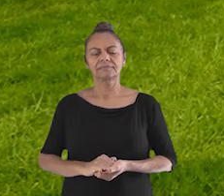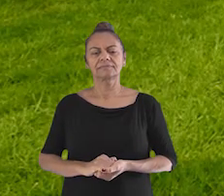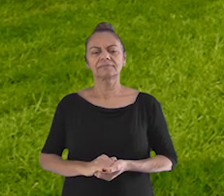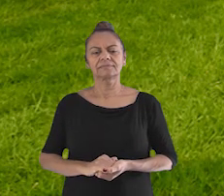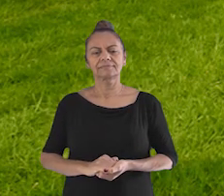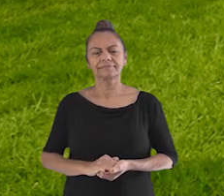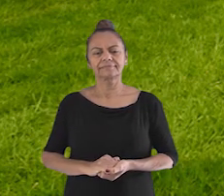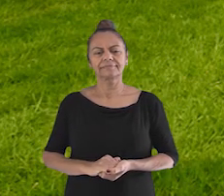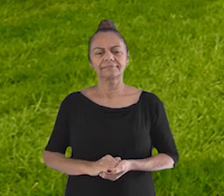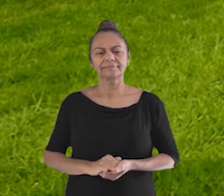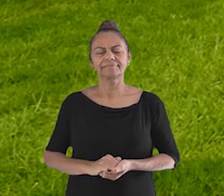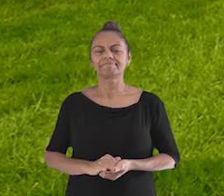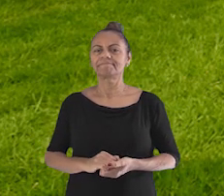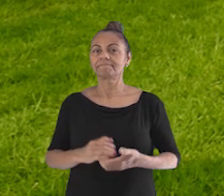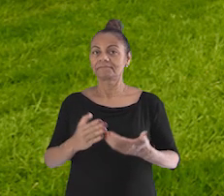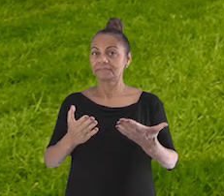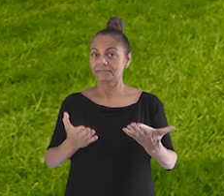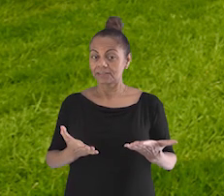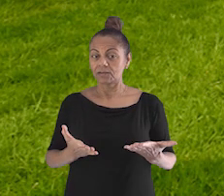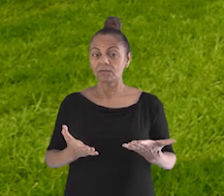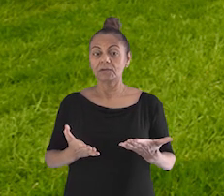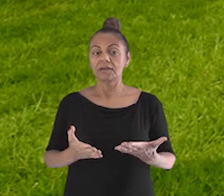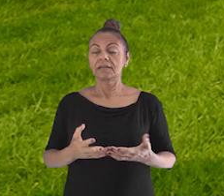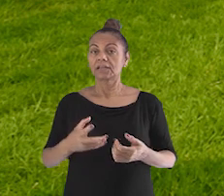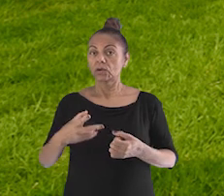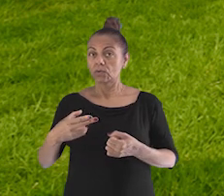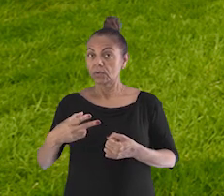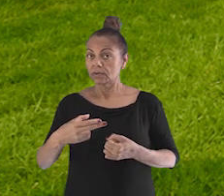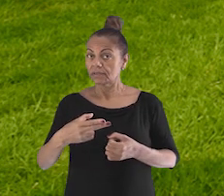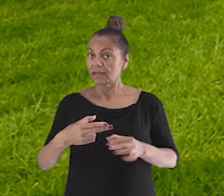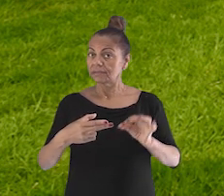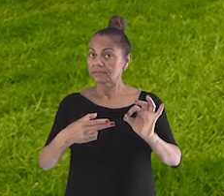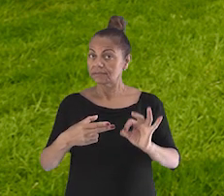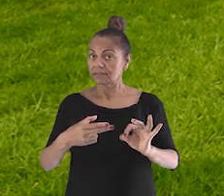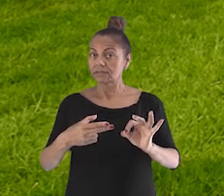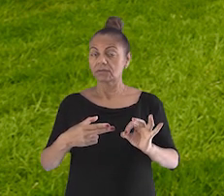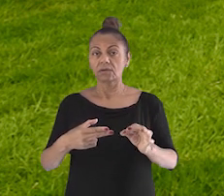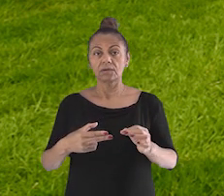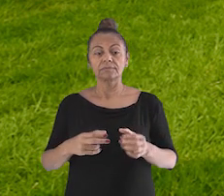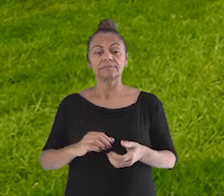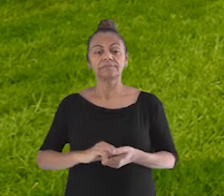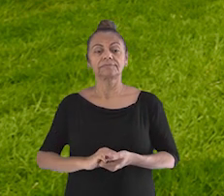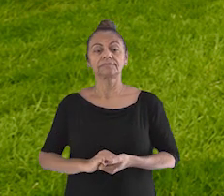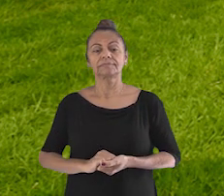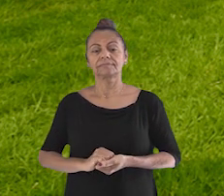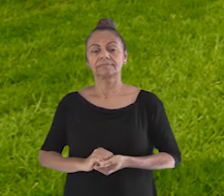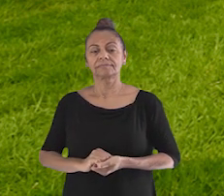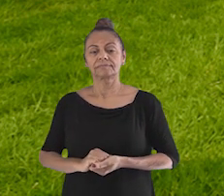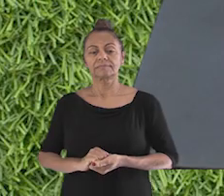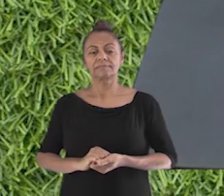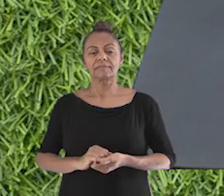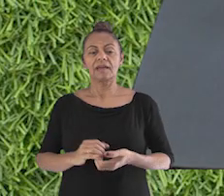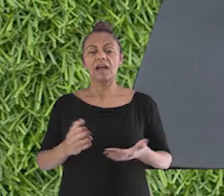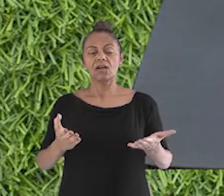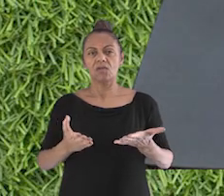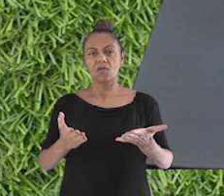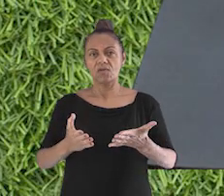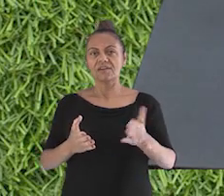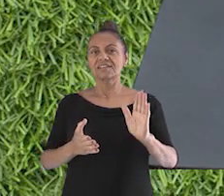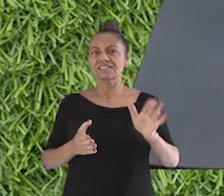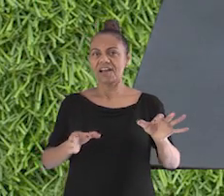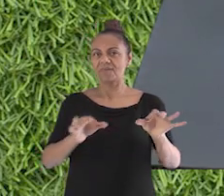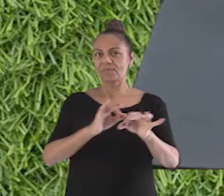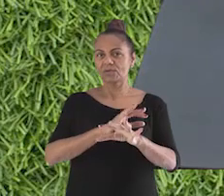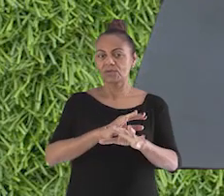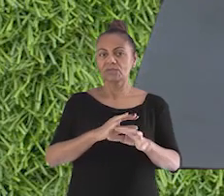Pronto. Assim, a gente não corta a nossa lupa. Se a gente vier daqui para cá, a gente vai cortar e vai ficar solto. Não pode. Agora, com este